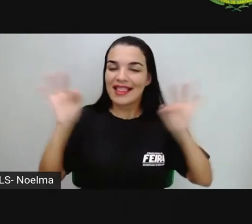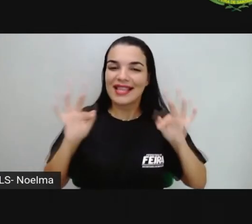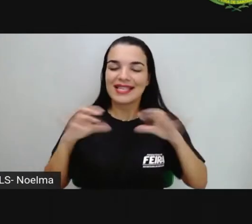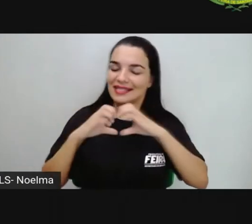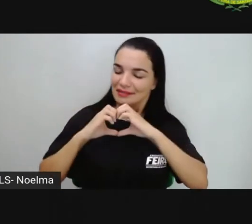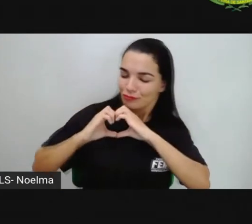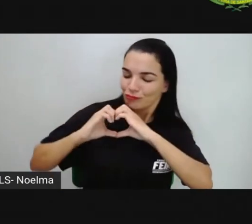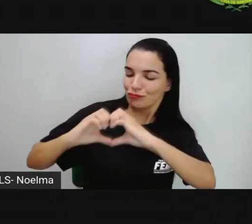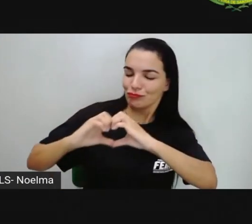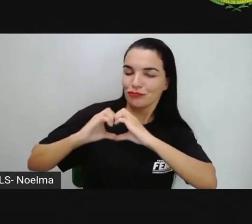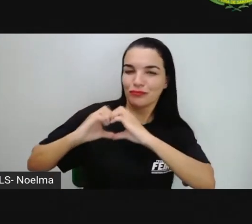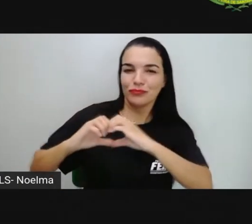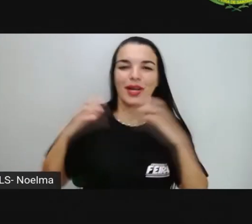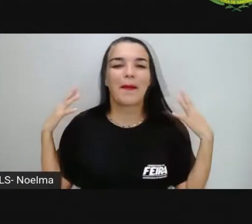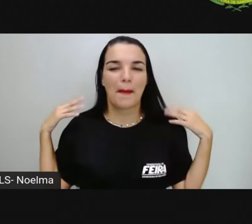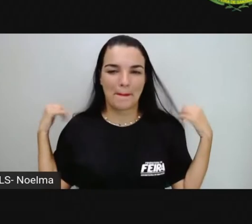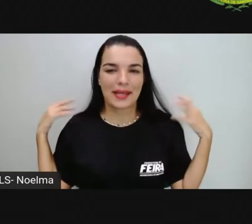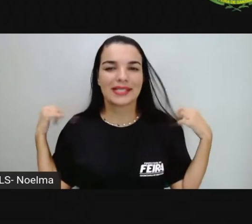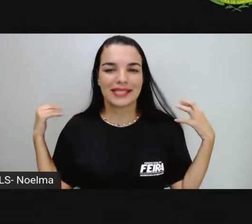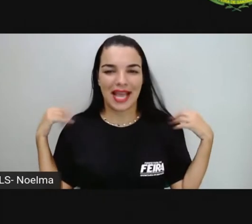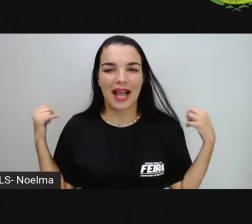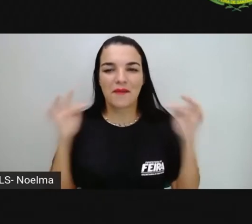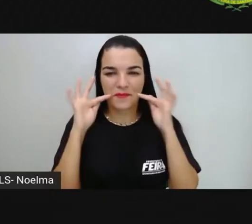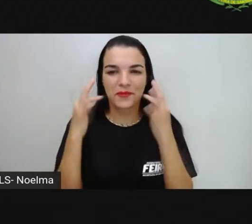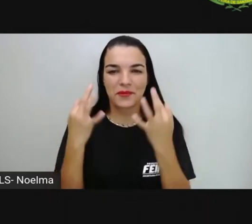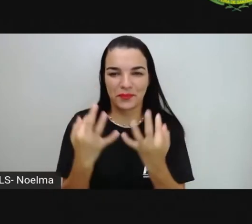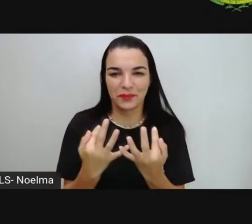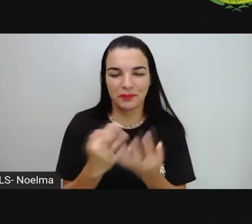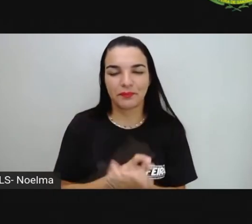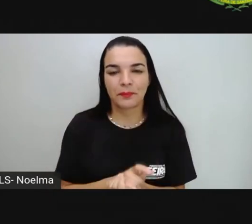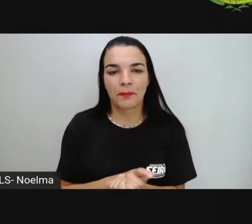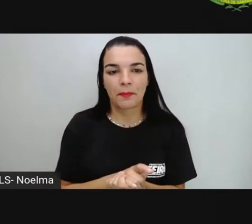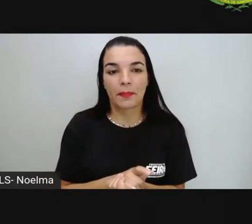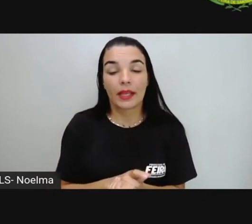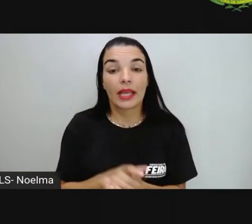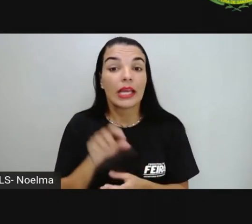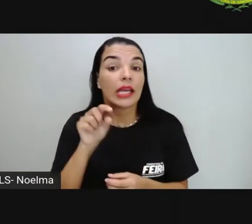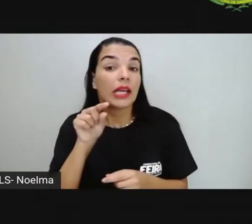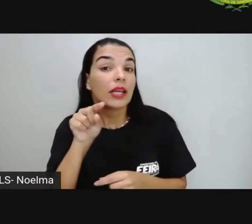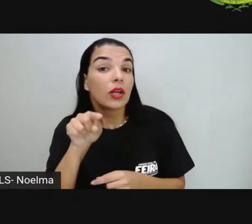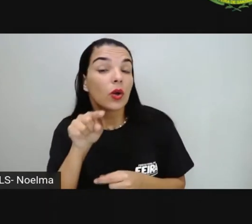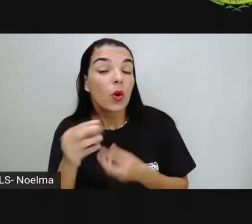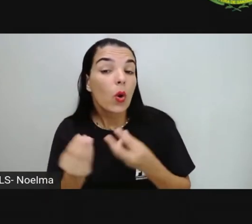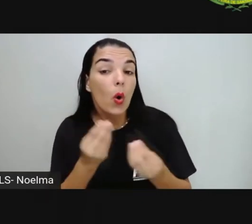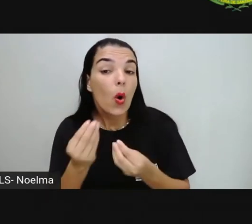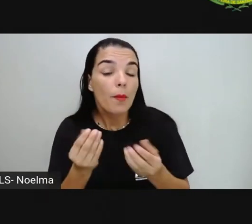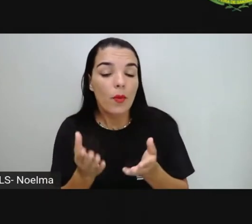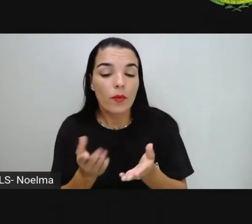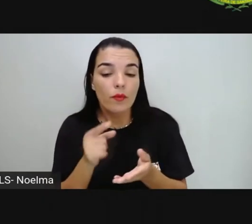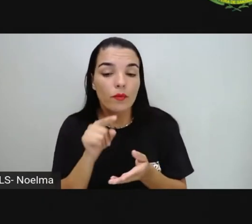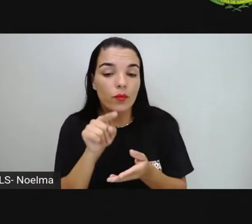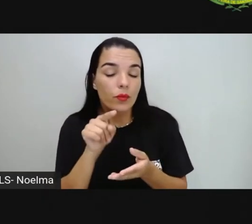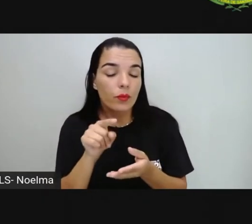passear com os pais da gente. E como vocês se sentem? Quando?